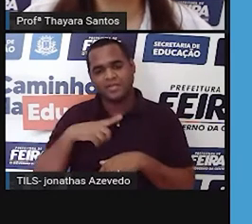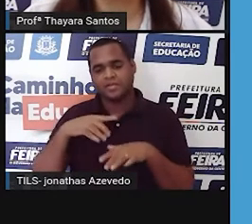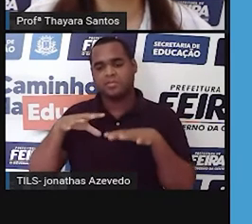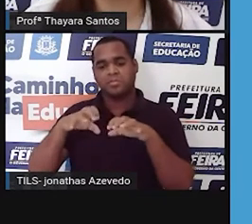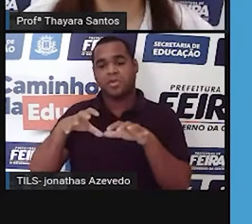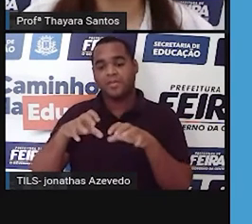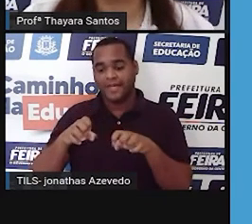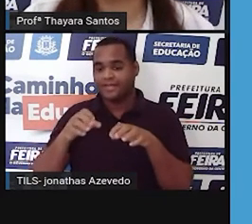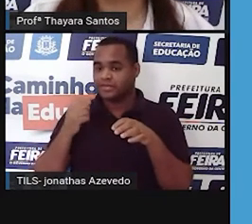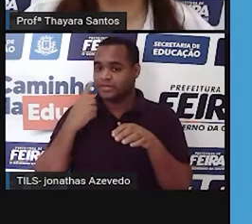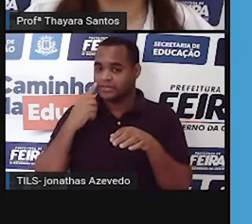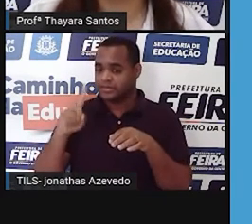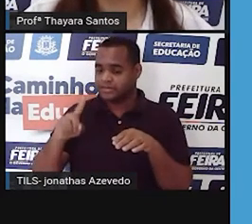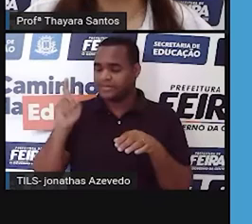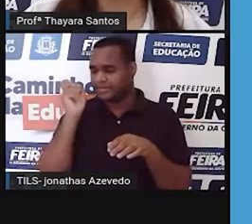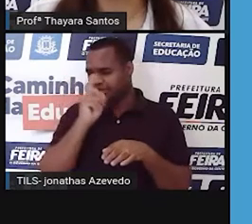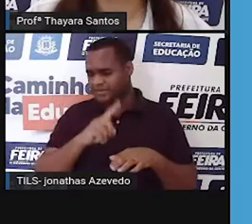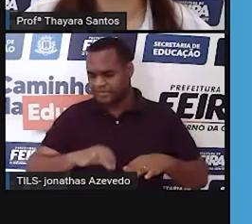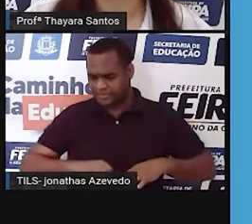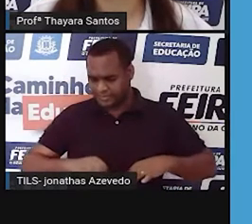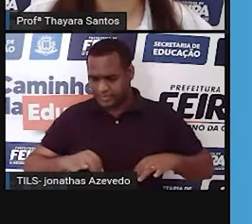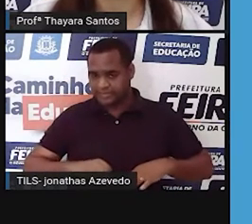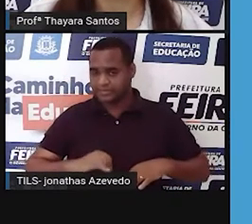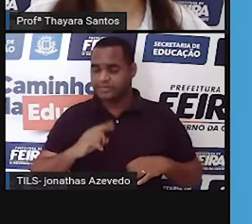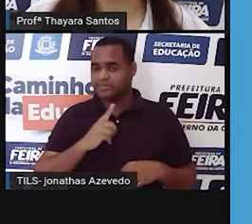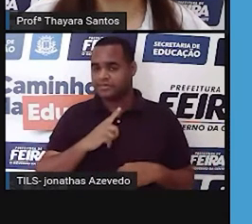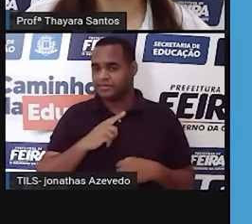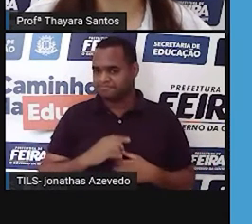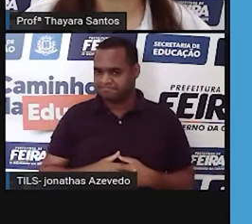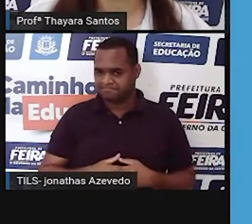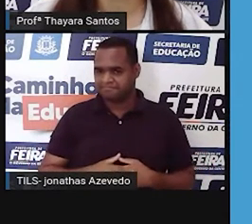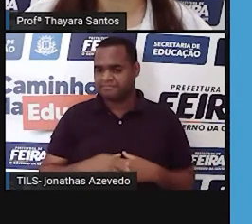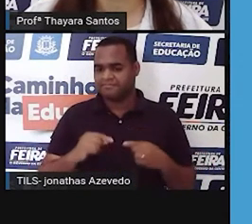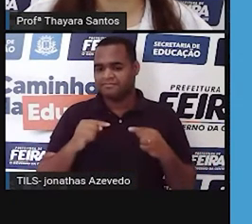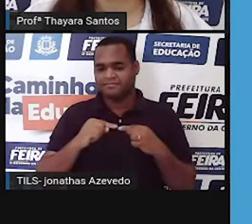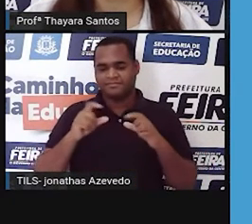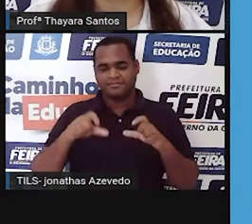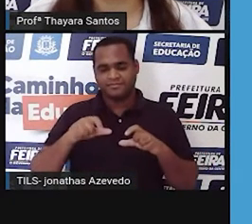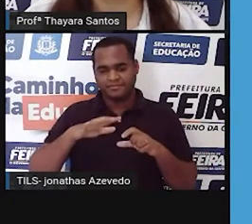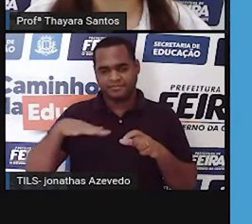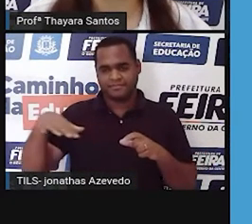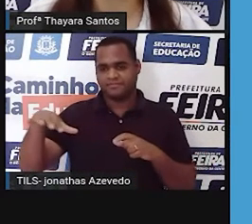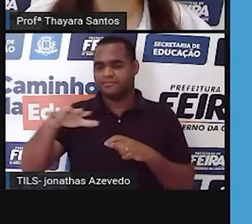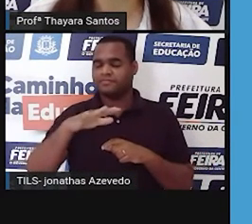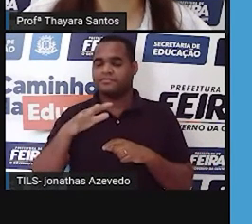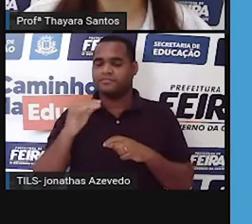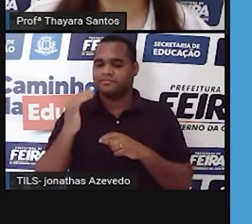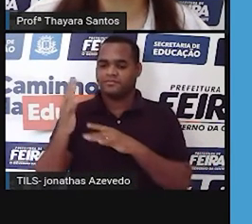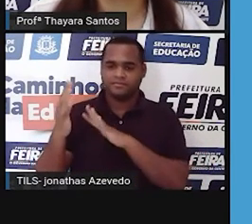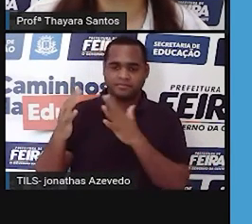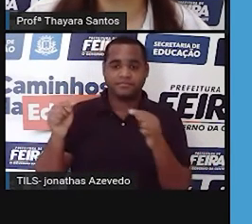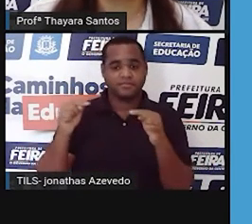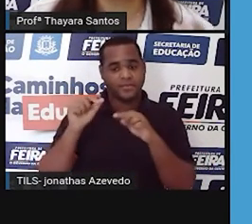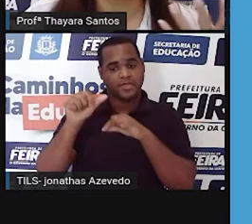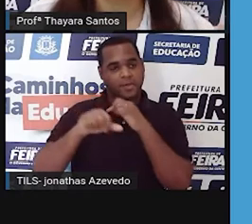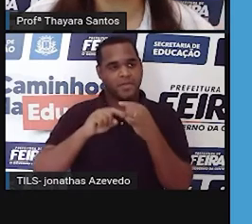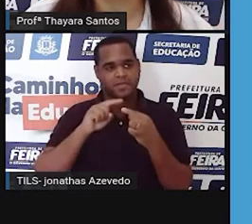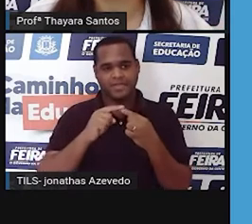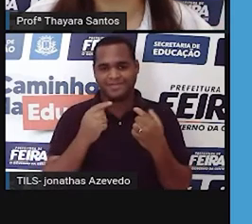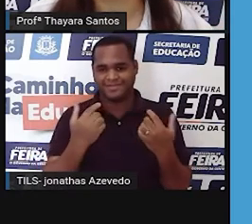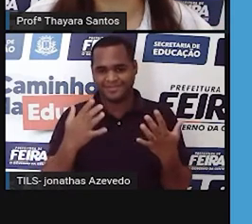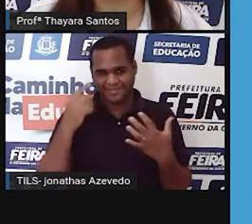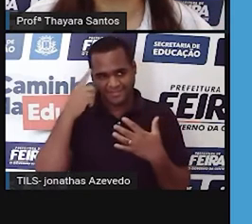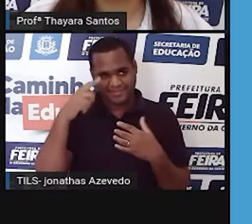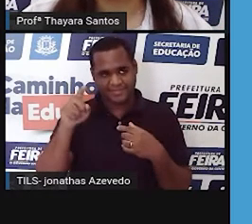seco, a vegetação acaba sofrendo nesse sentido. Só que assim, as plantas que existem lá têm algumas adaptações. Então, se a gente